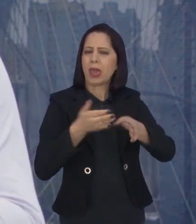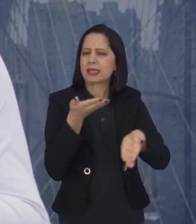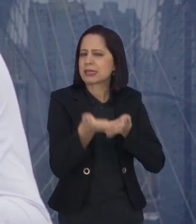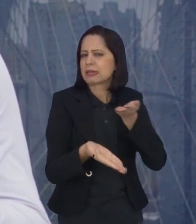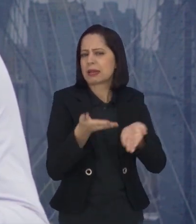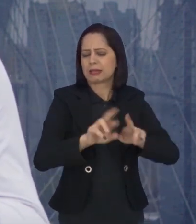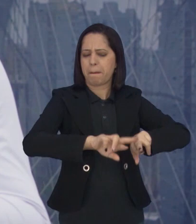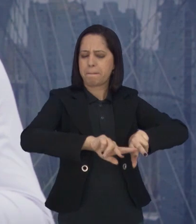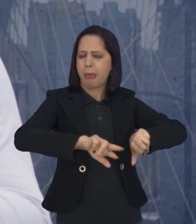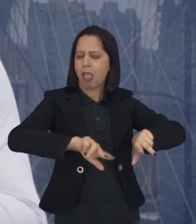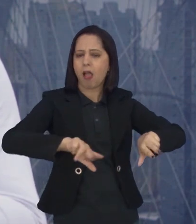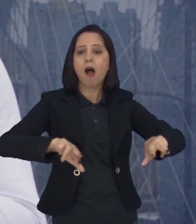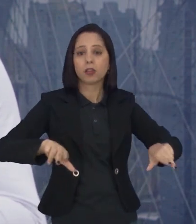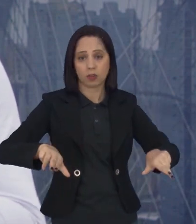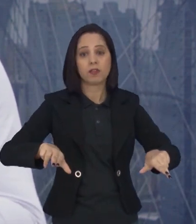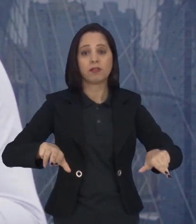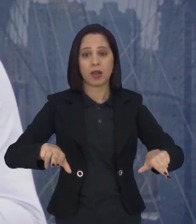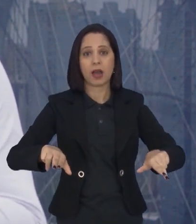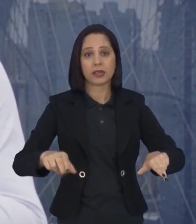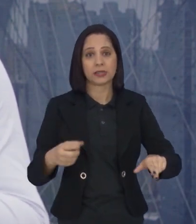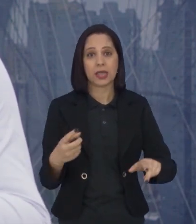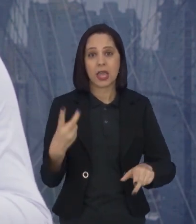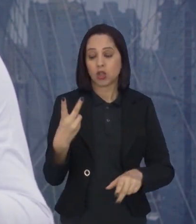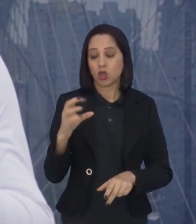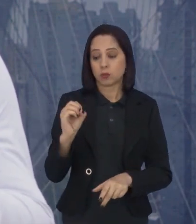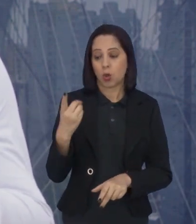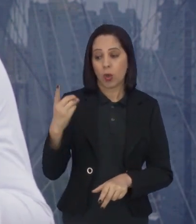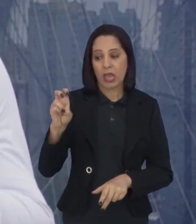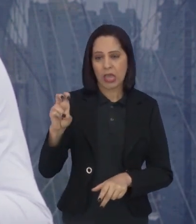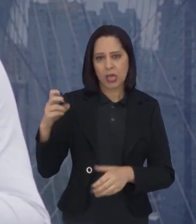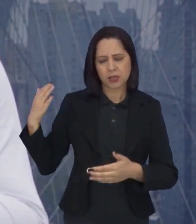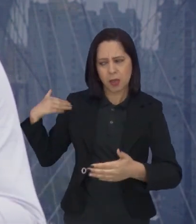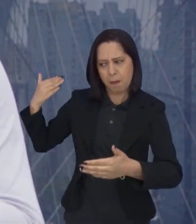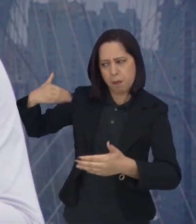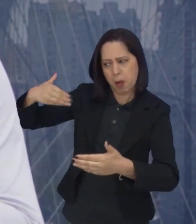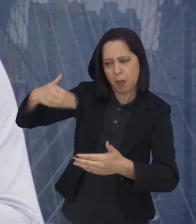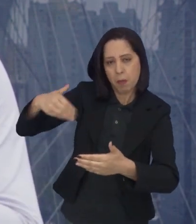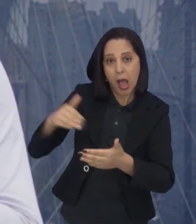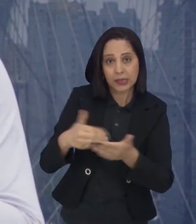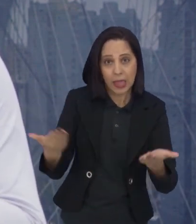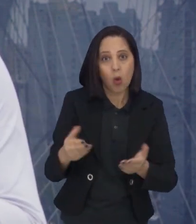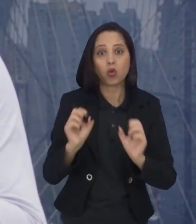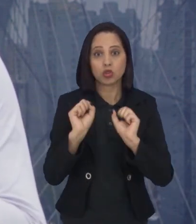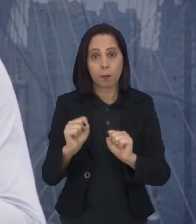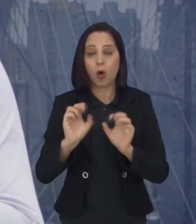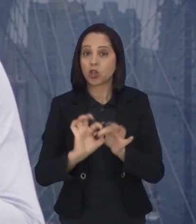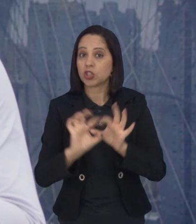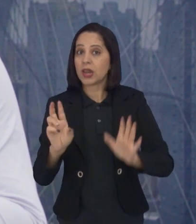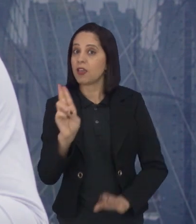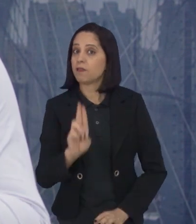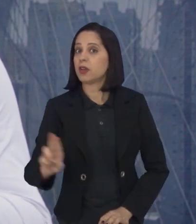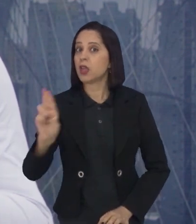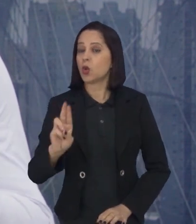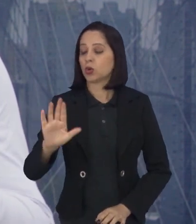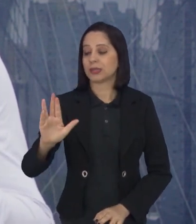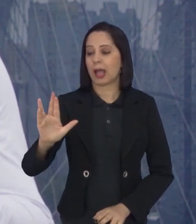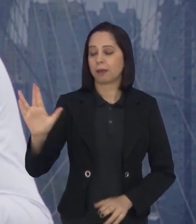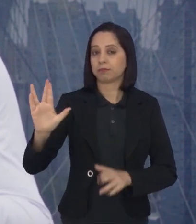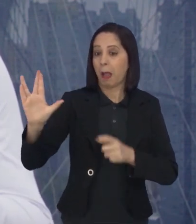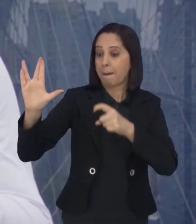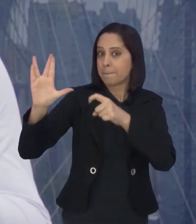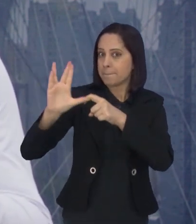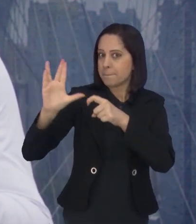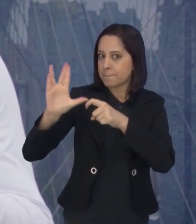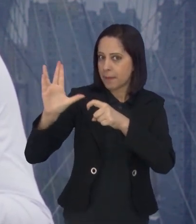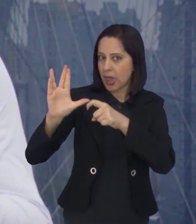Desde 2015 já se pode estar usando o medicamento, o cannabis medicinal. Hoje nós já temos em farmácias